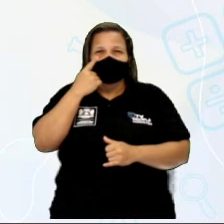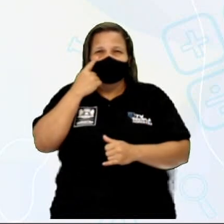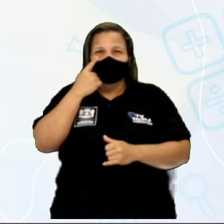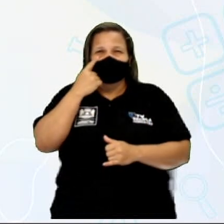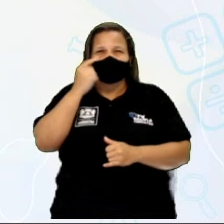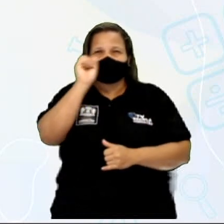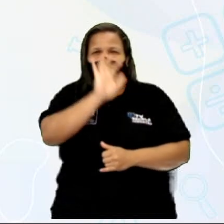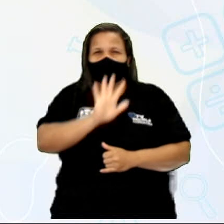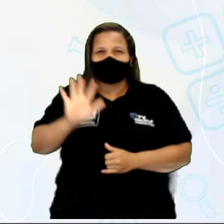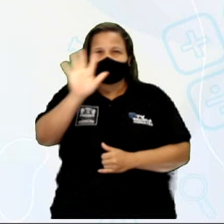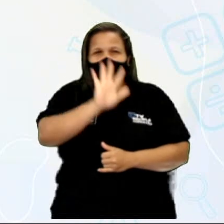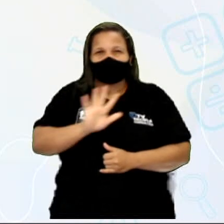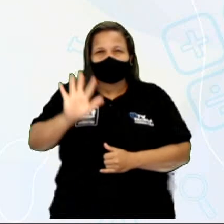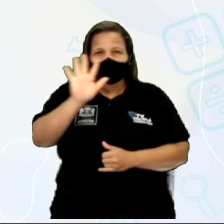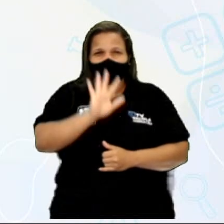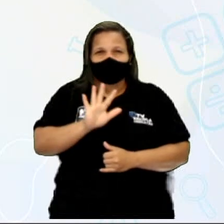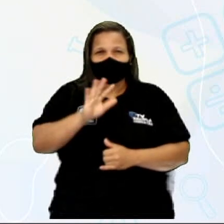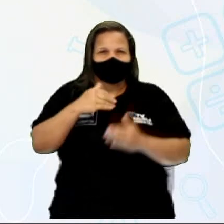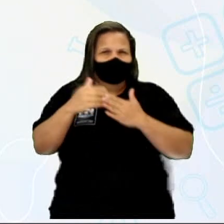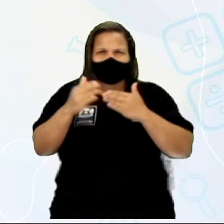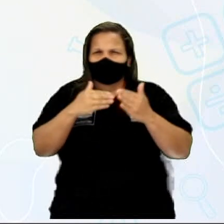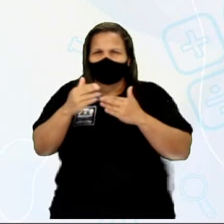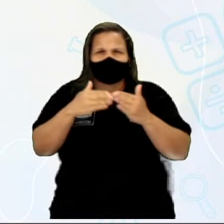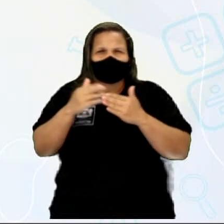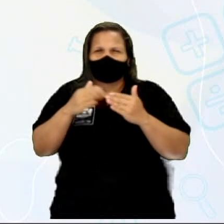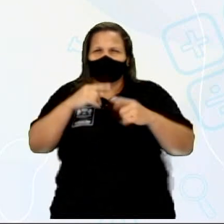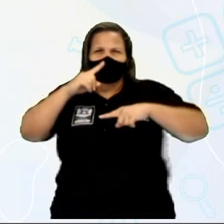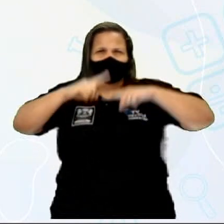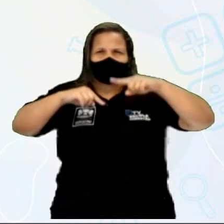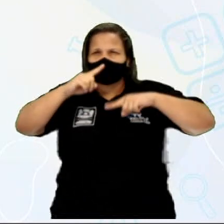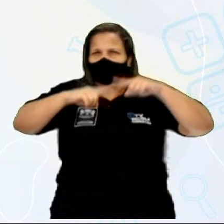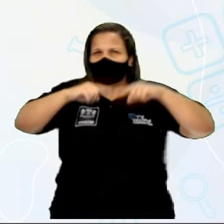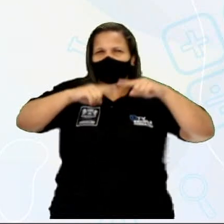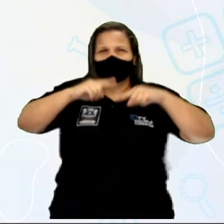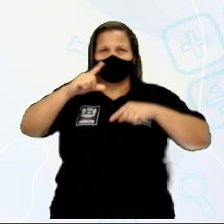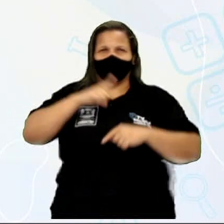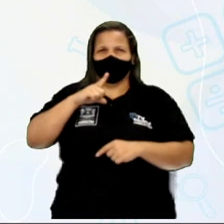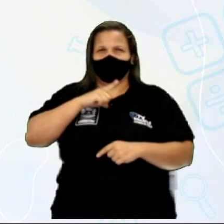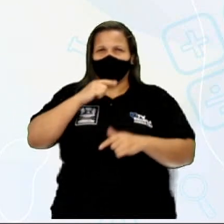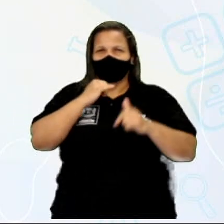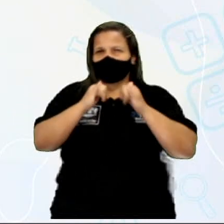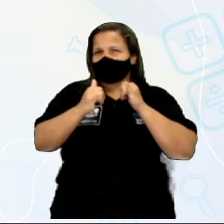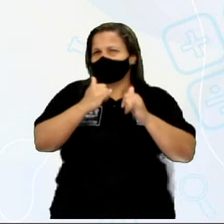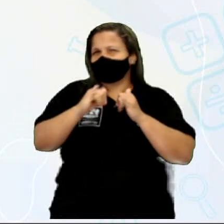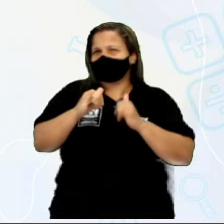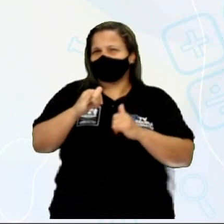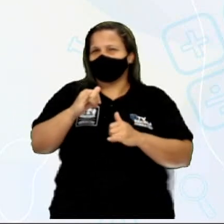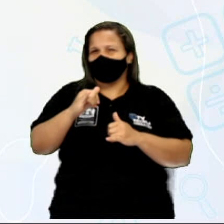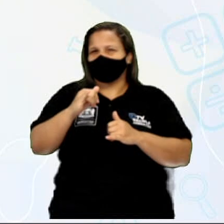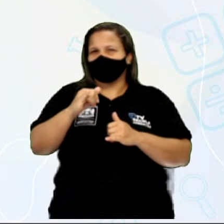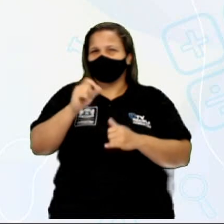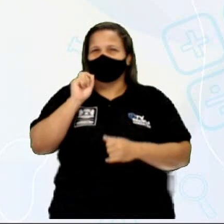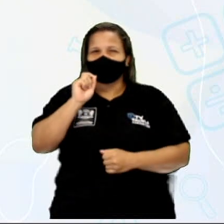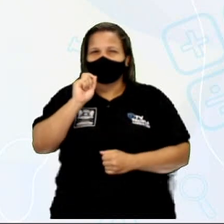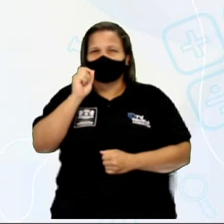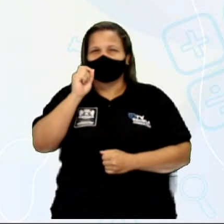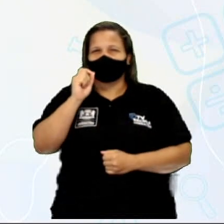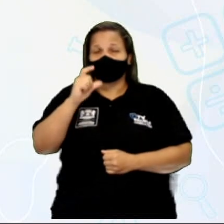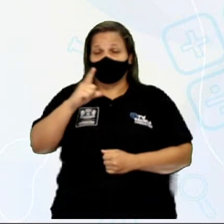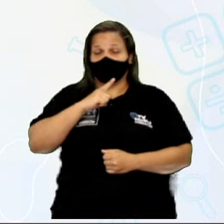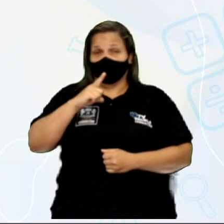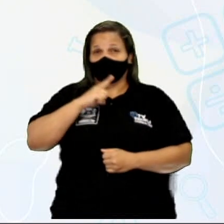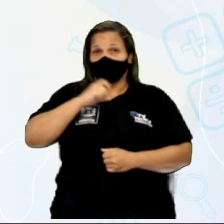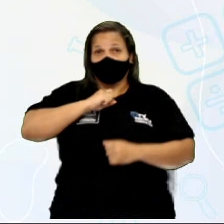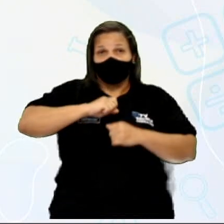aparelho elétrico, geralmente está num painel aí, indicando que tem alta voltagem,